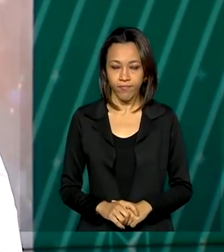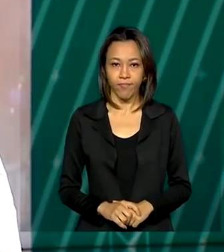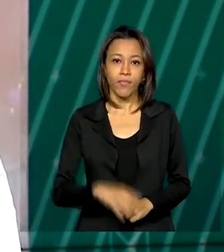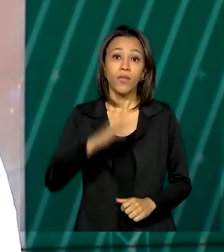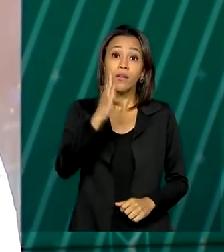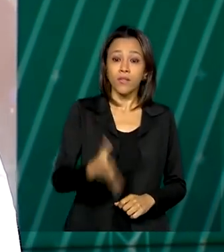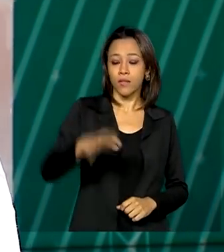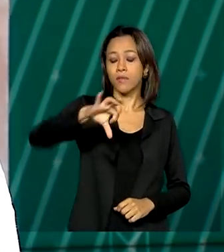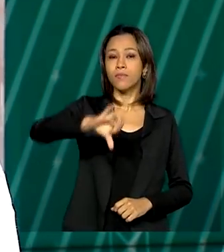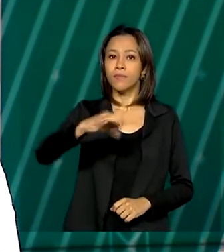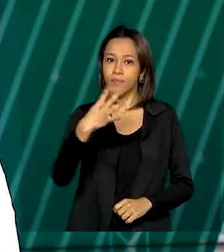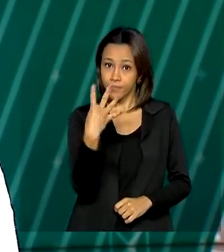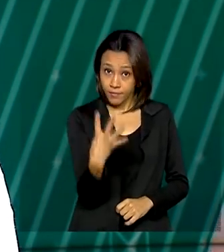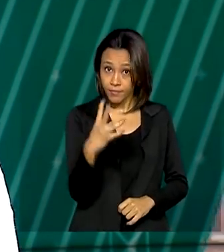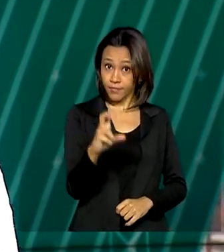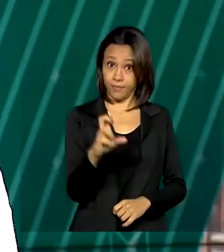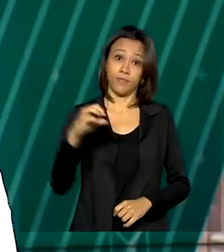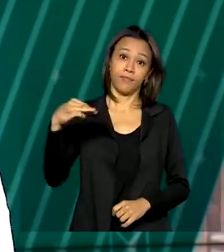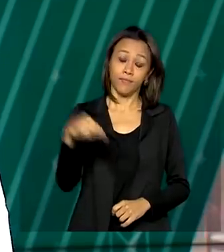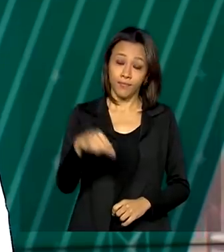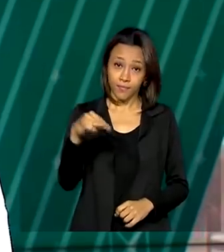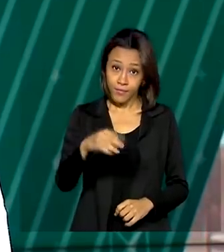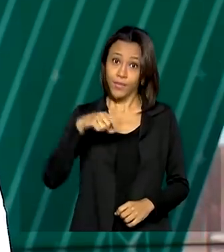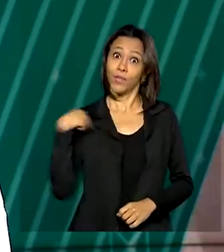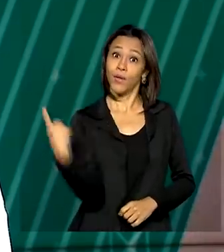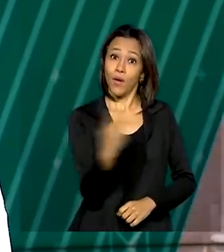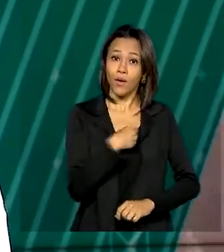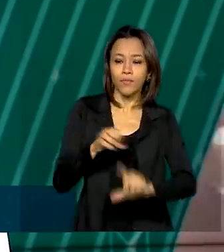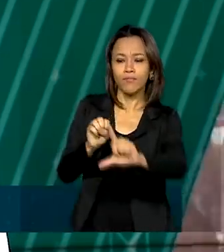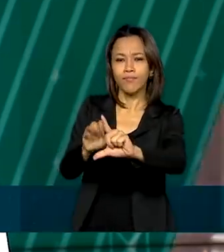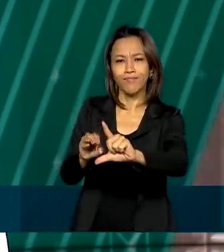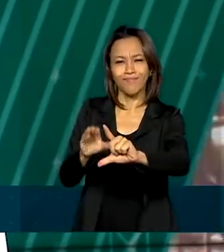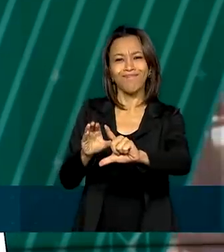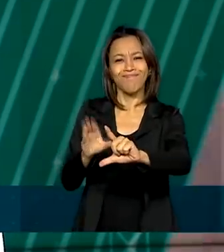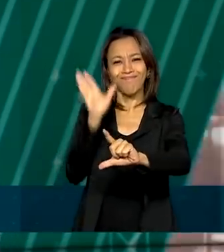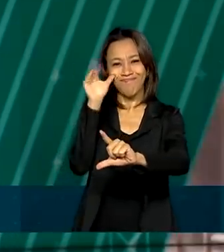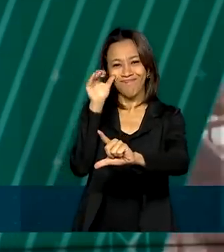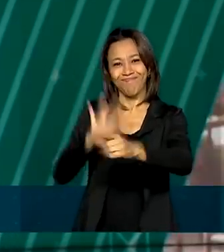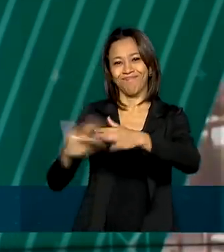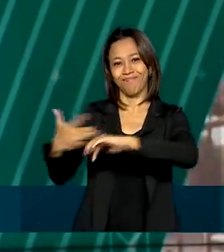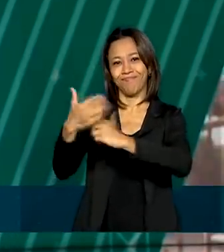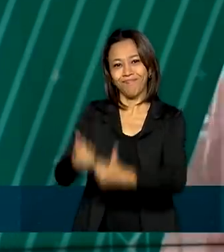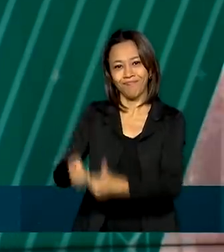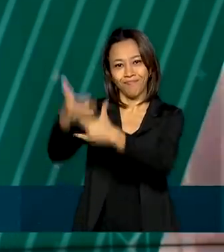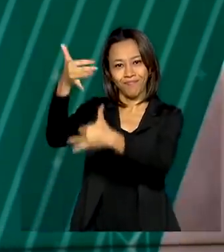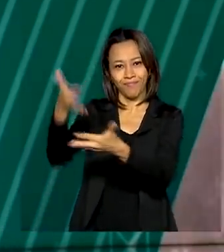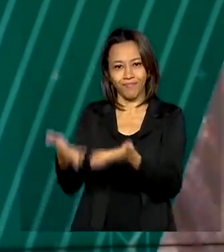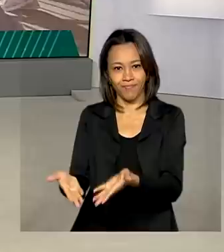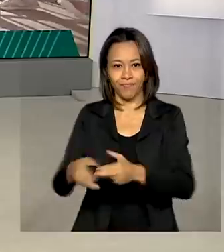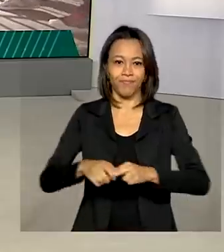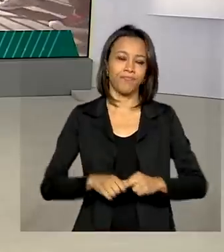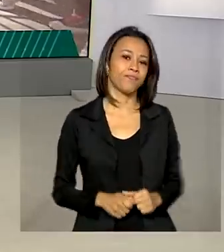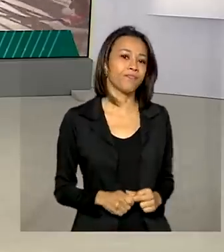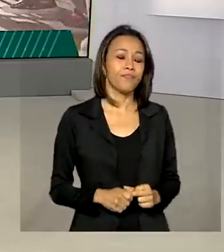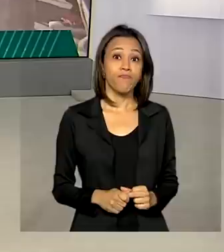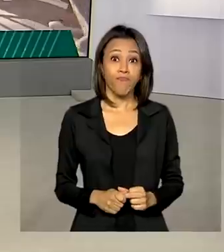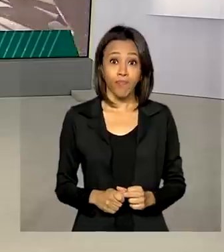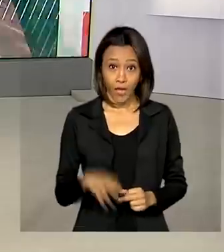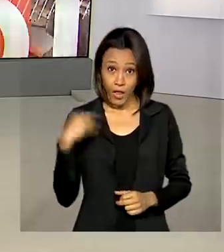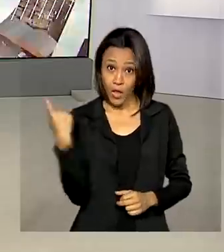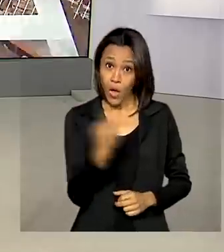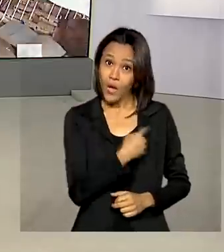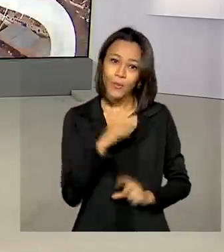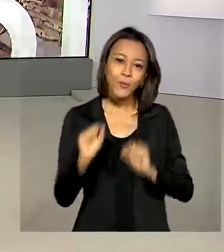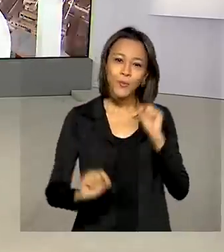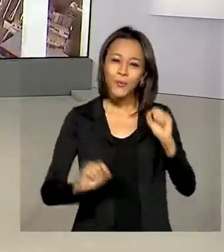São 9 horas e 45 minutos. Nós estamos ao vivo também pelas redes sociais. A gente abre